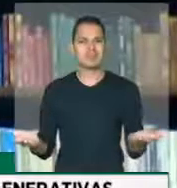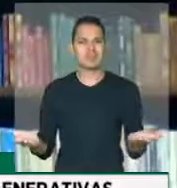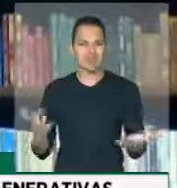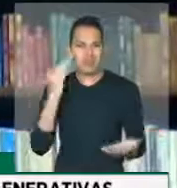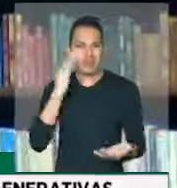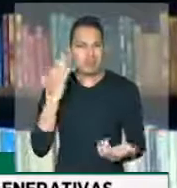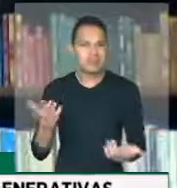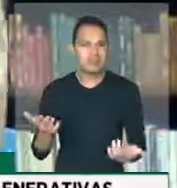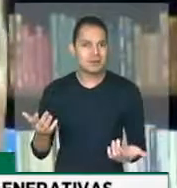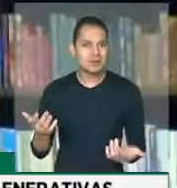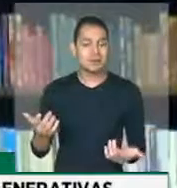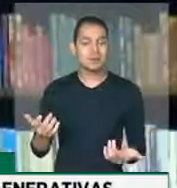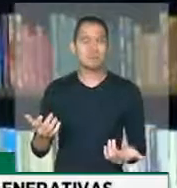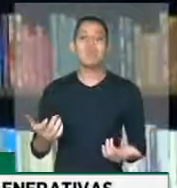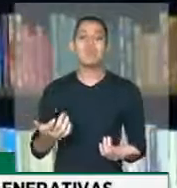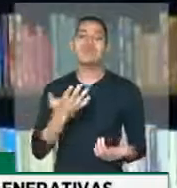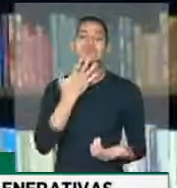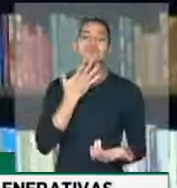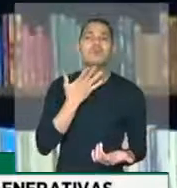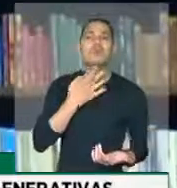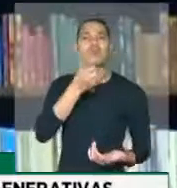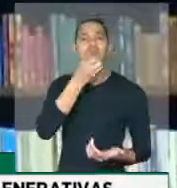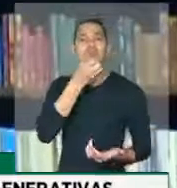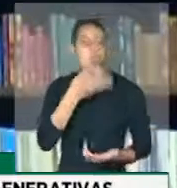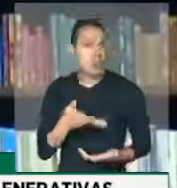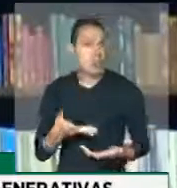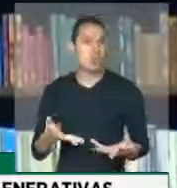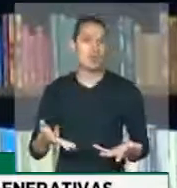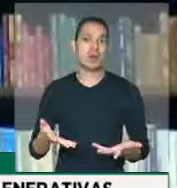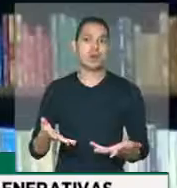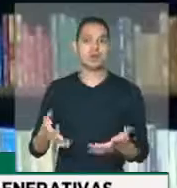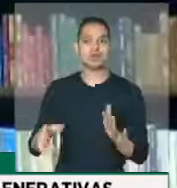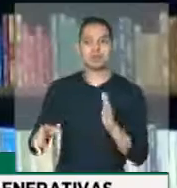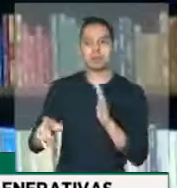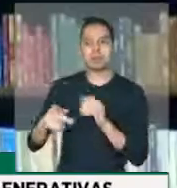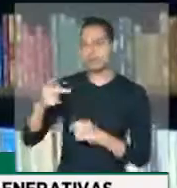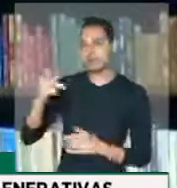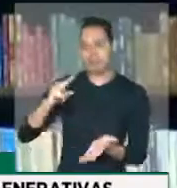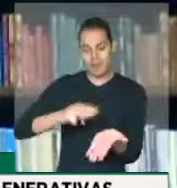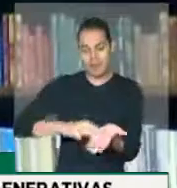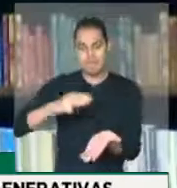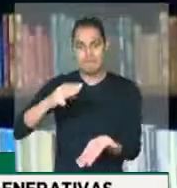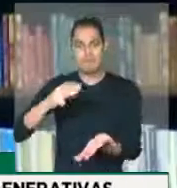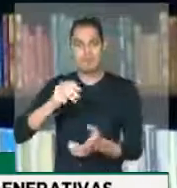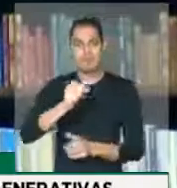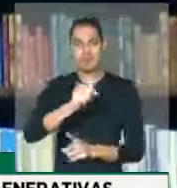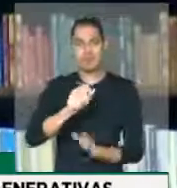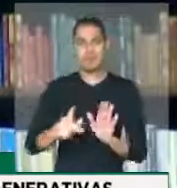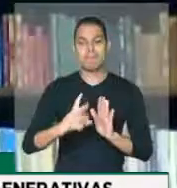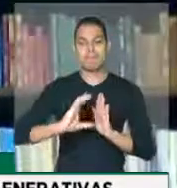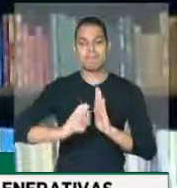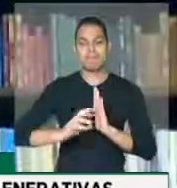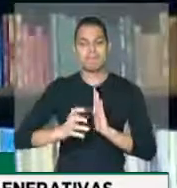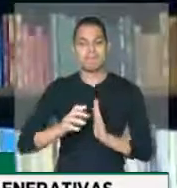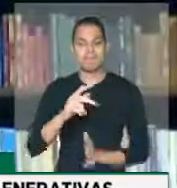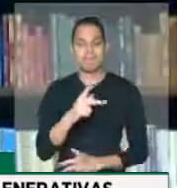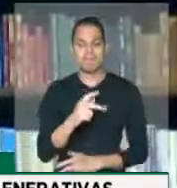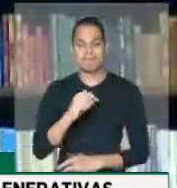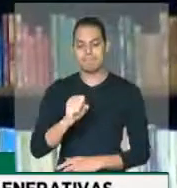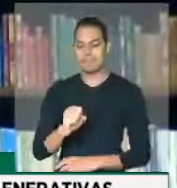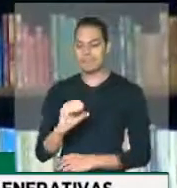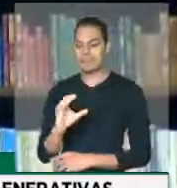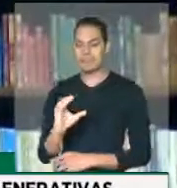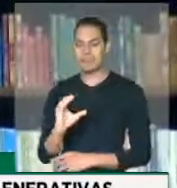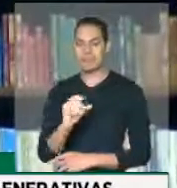Entende? Então, por mais boa vontade que este membro do Partido Social Democrático tenha